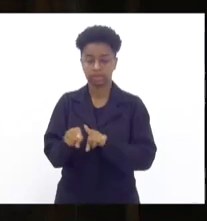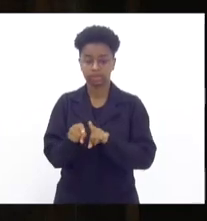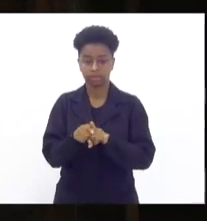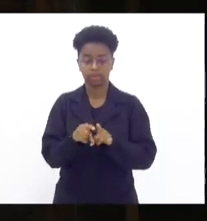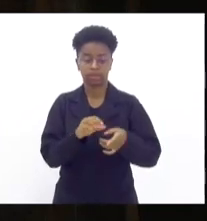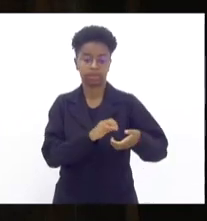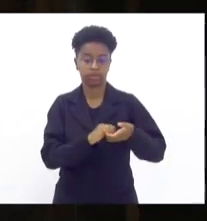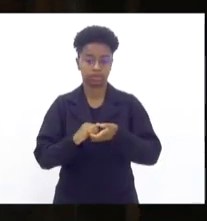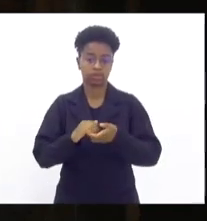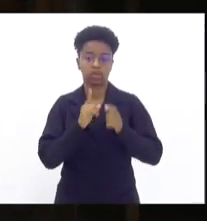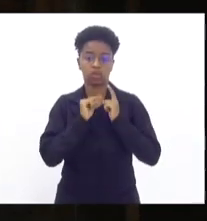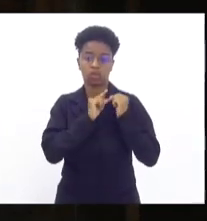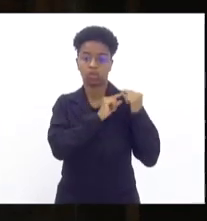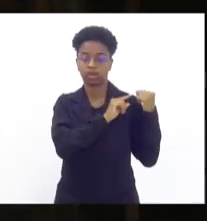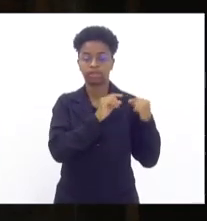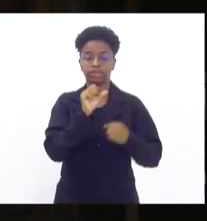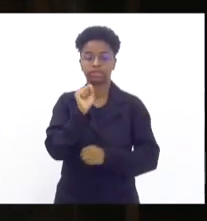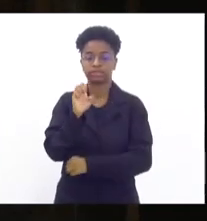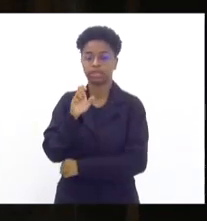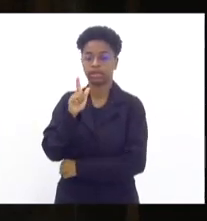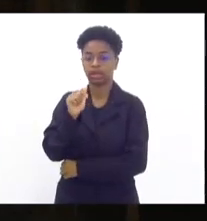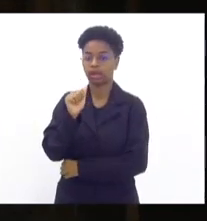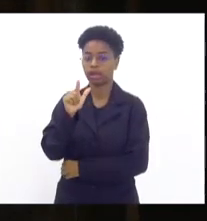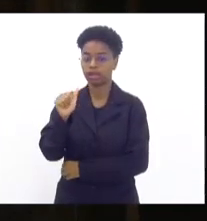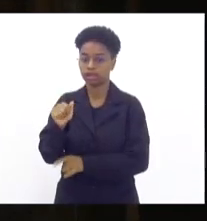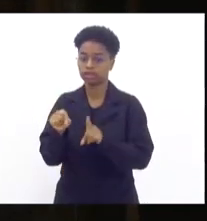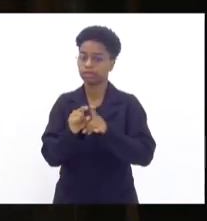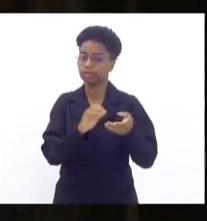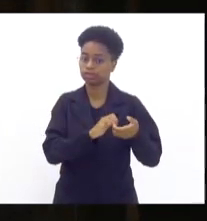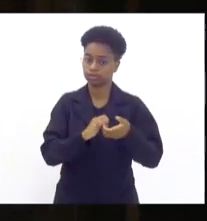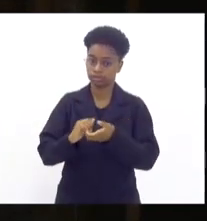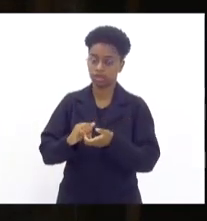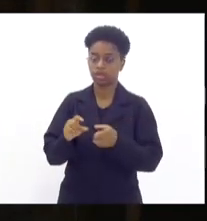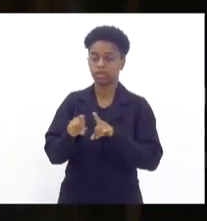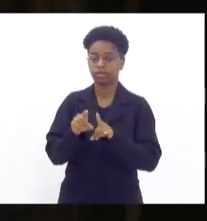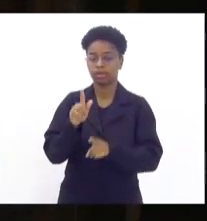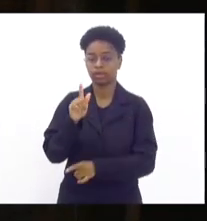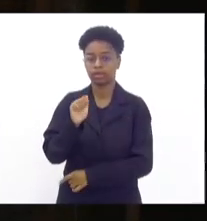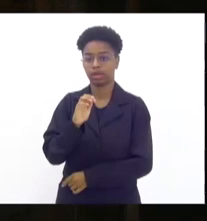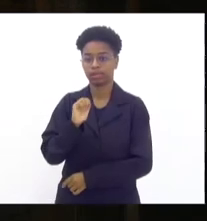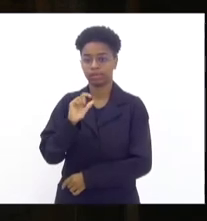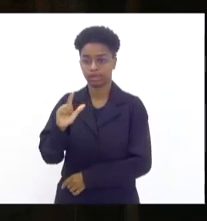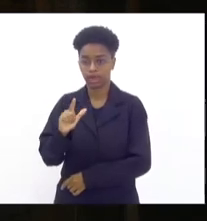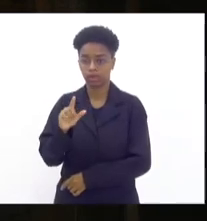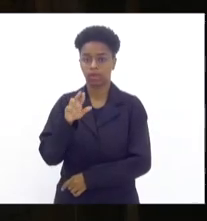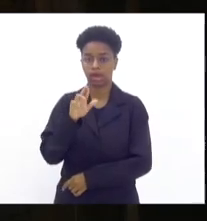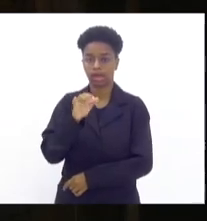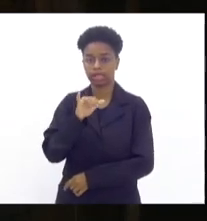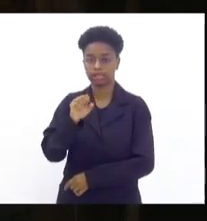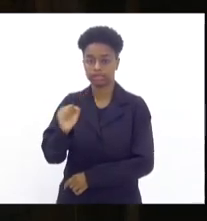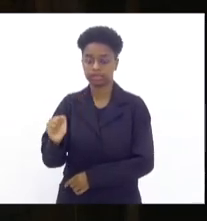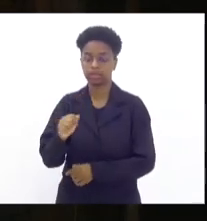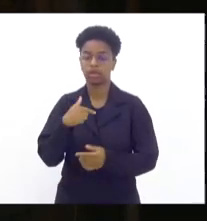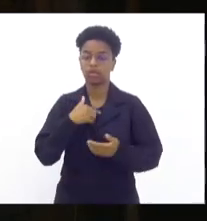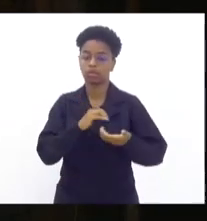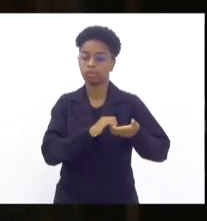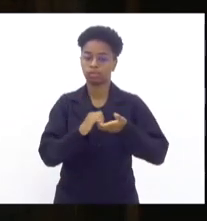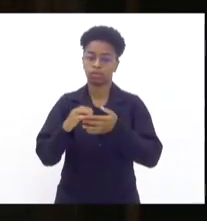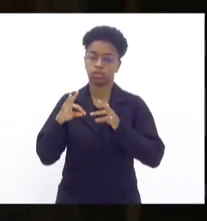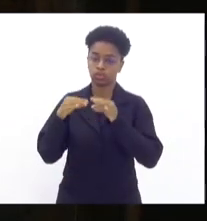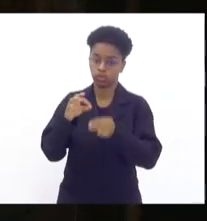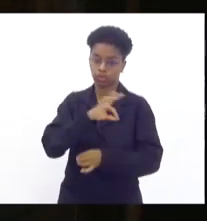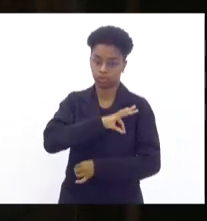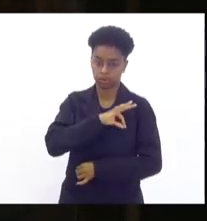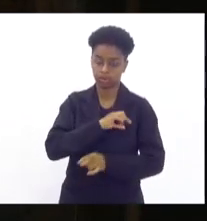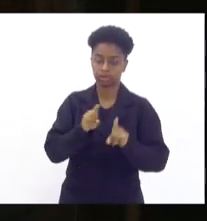Segala, aos colegas policiais militares, ao doutor Gabriel Ferrando, doutora Raíssa Seles, cumprimento as autoridades policiais, cumprimento